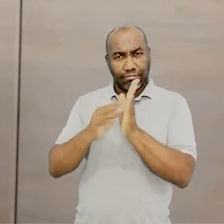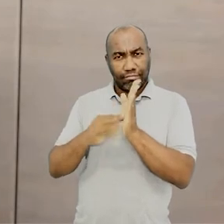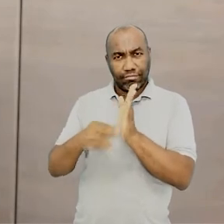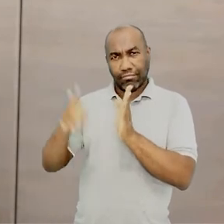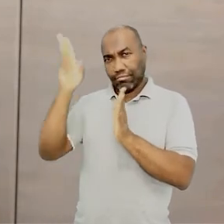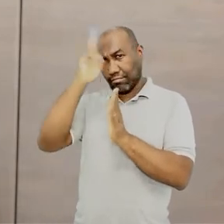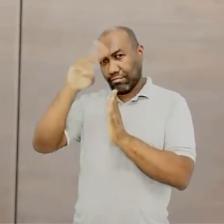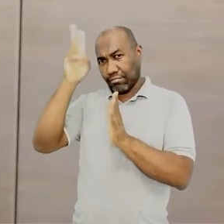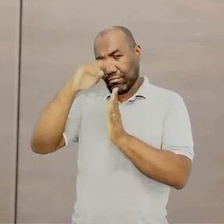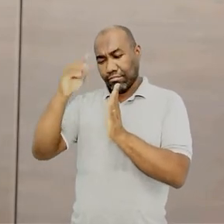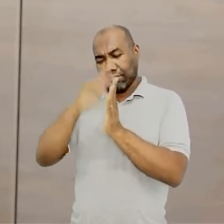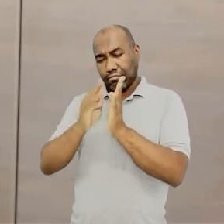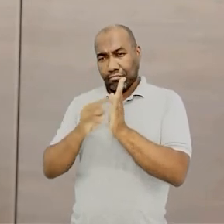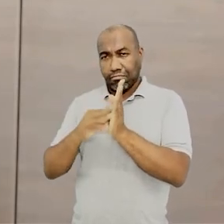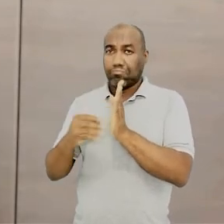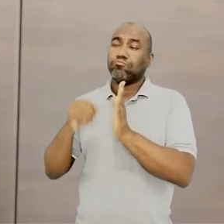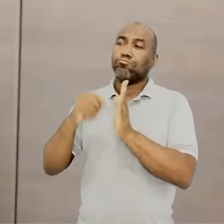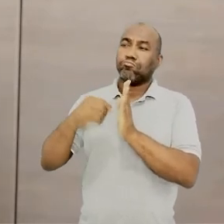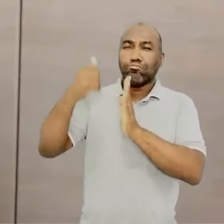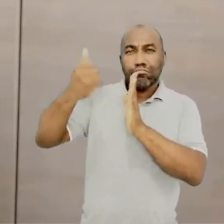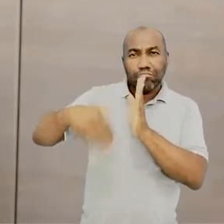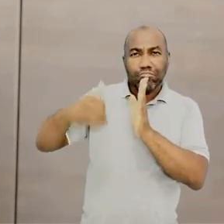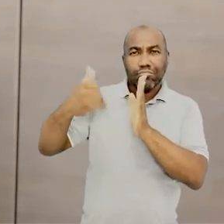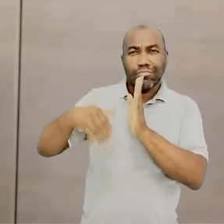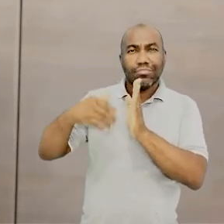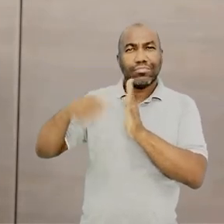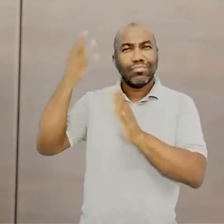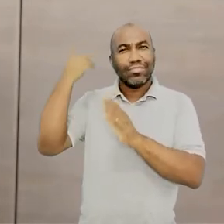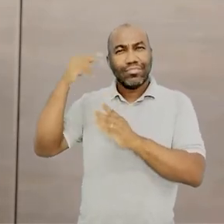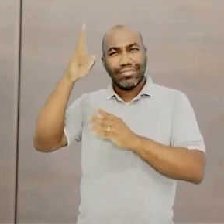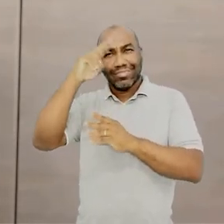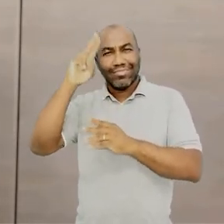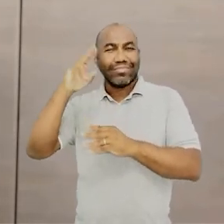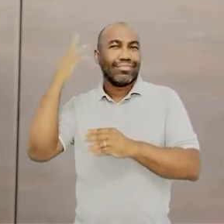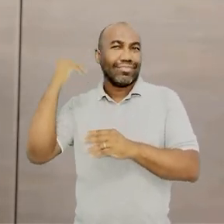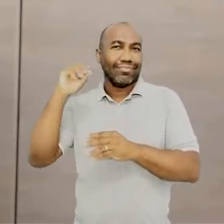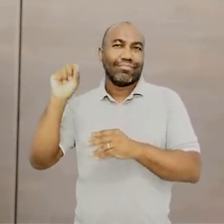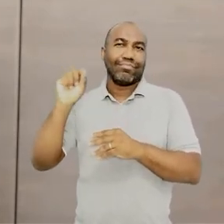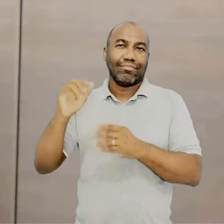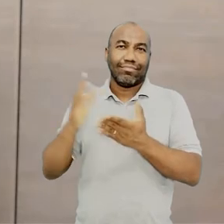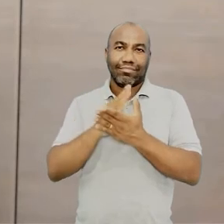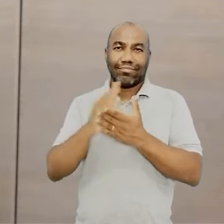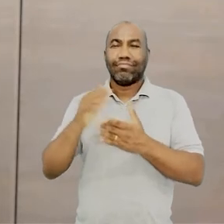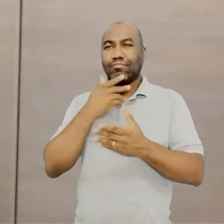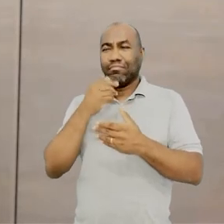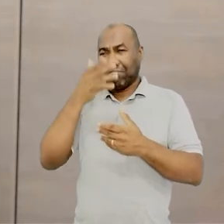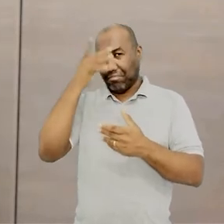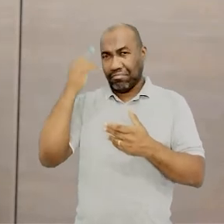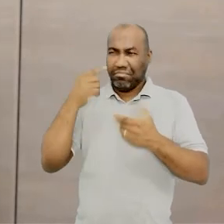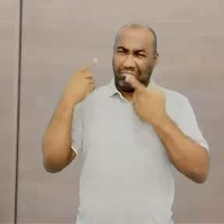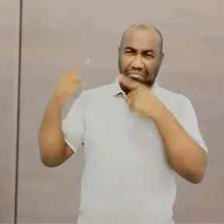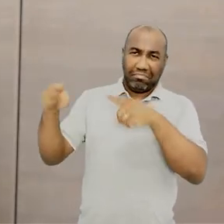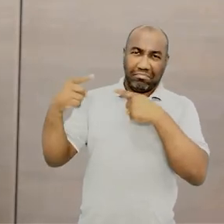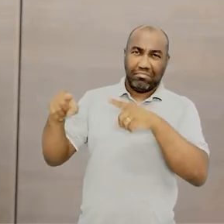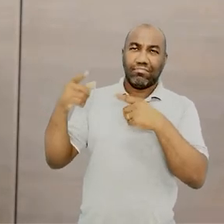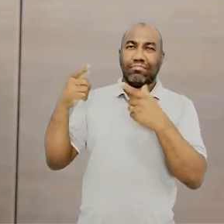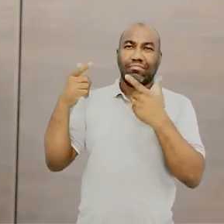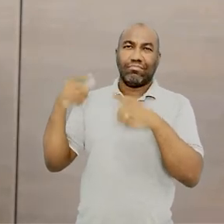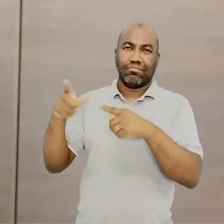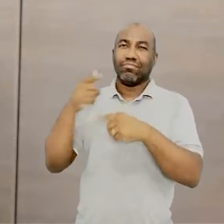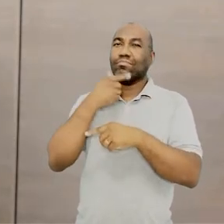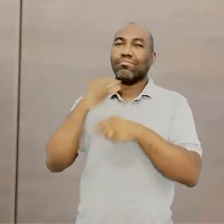trás de José de Alencar, que inclusive foi bastante criticado, e uma das pessoas que criticaram foi Machado de Assis, eles diziam que